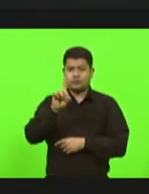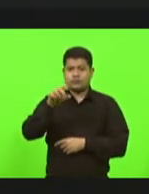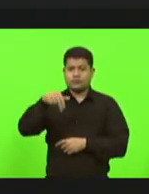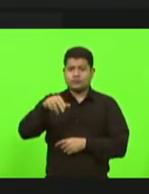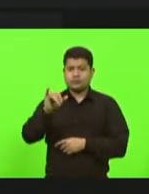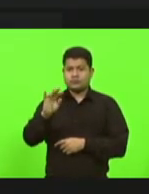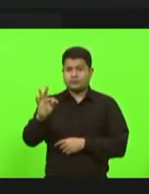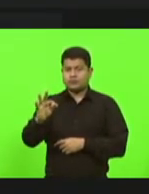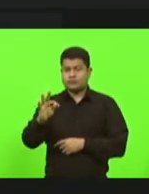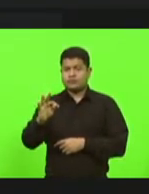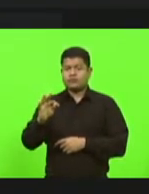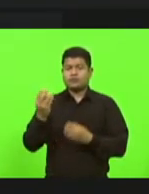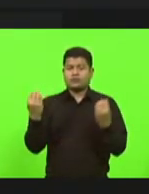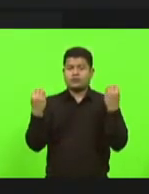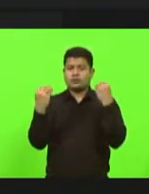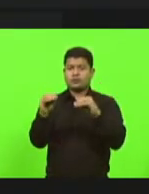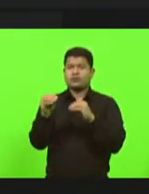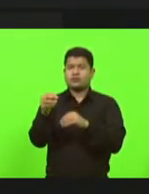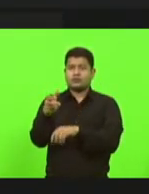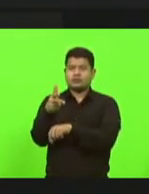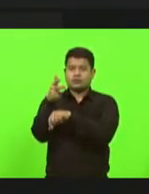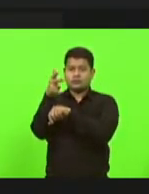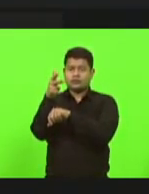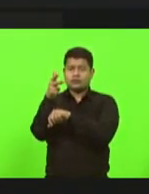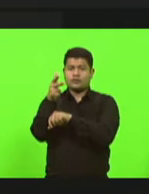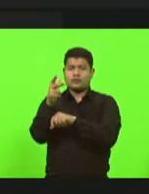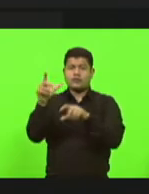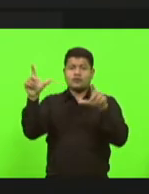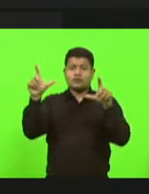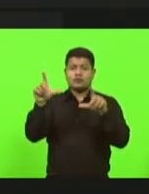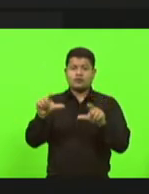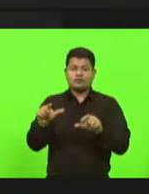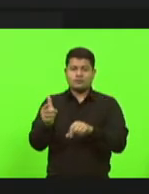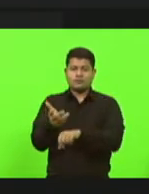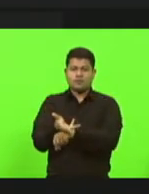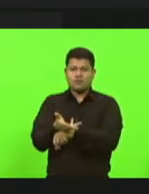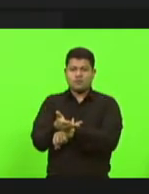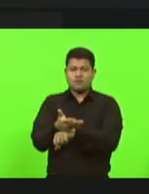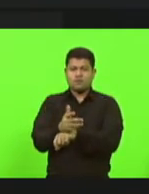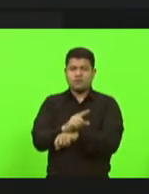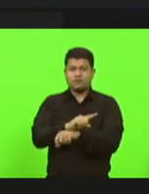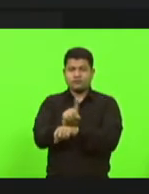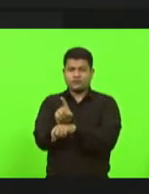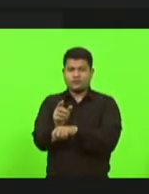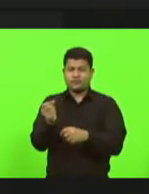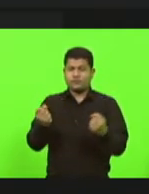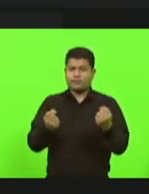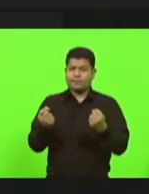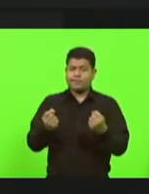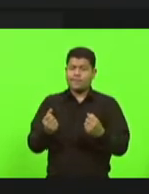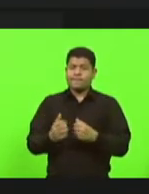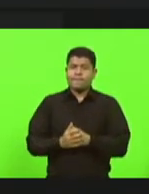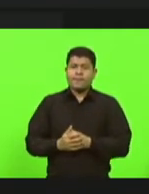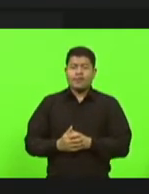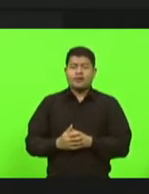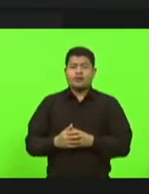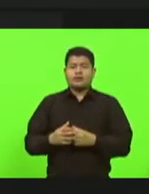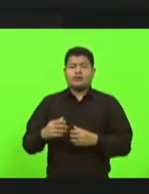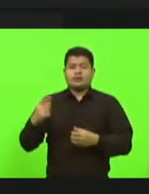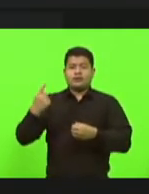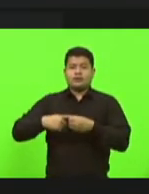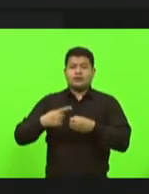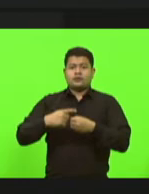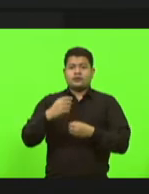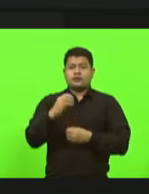instalação de lombadas eletrônicas ou redutores de velocidade na BR-282, estrevo o acesso ao município de Otacílio Costa.